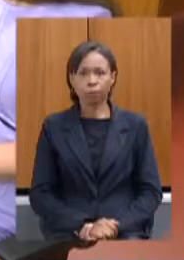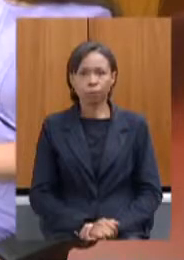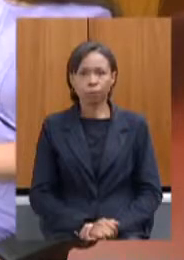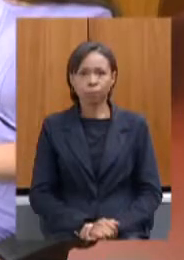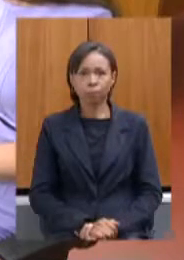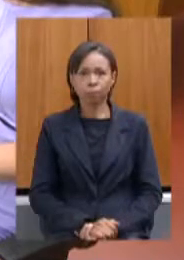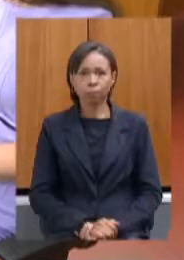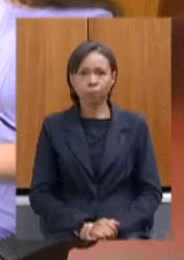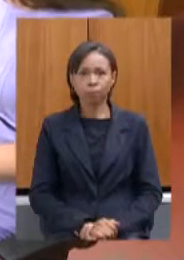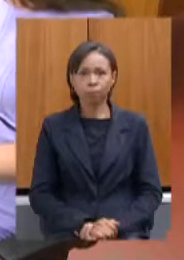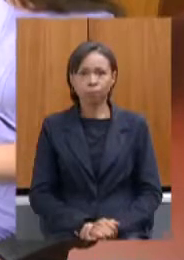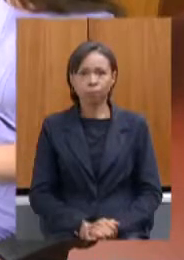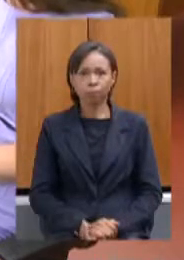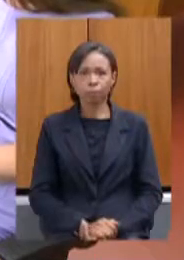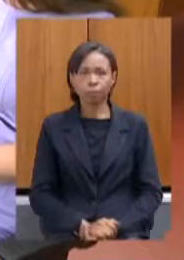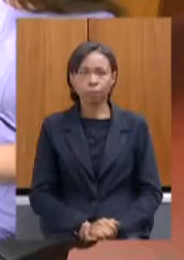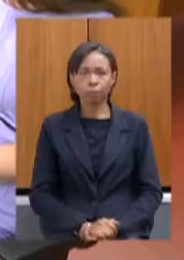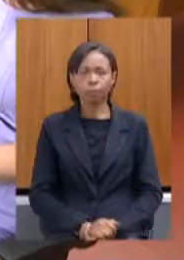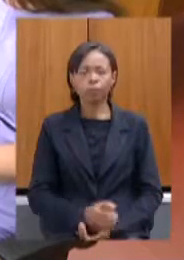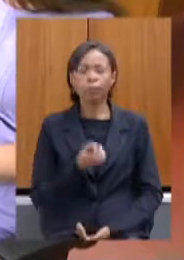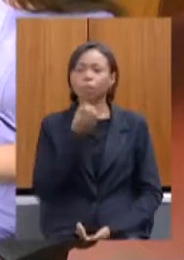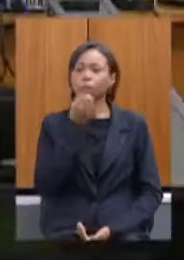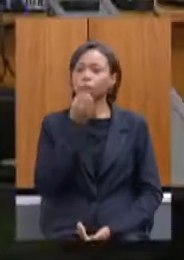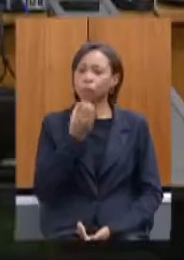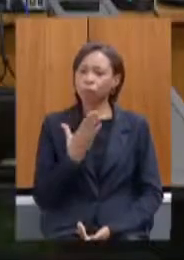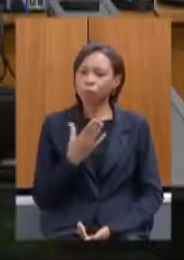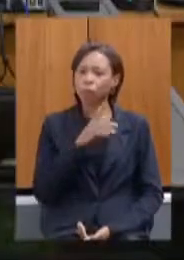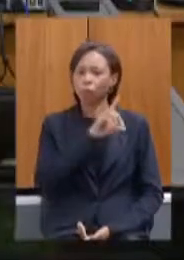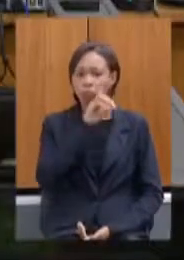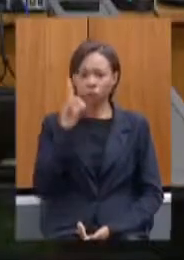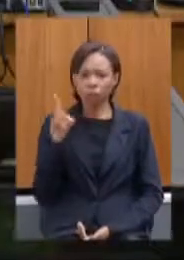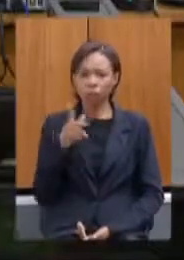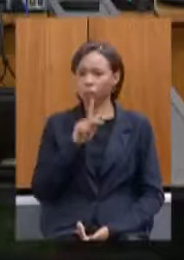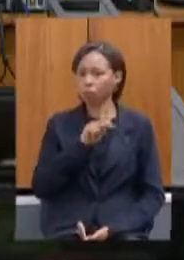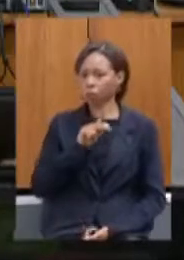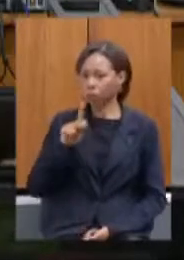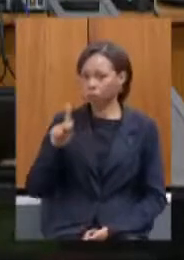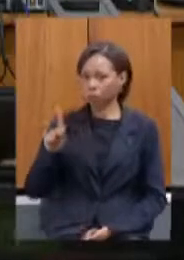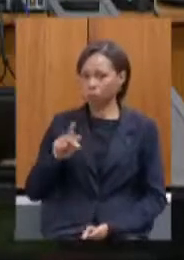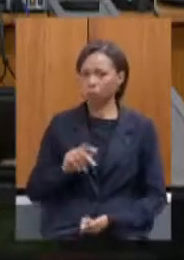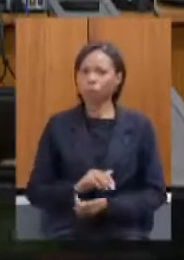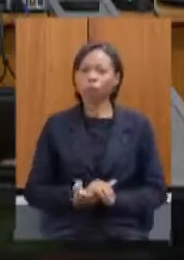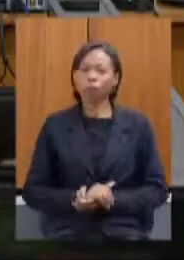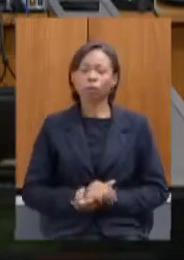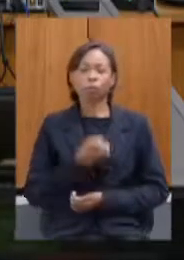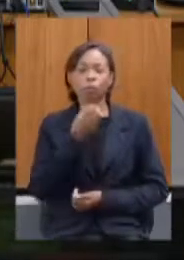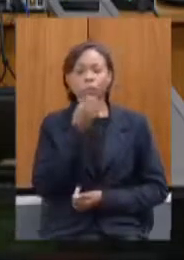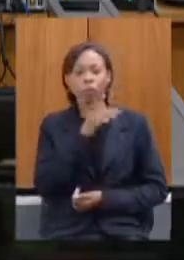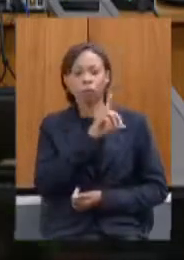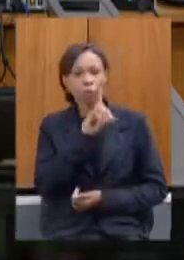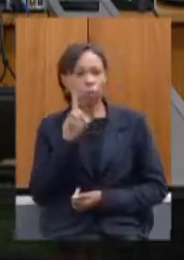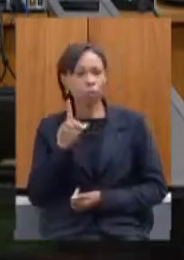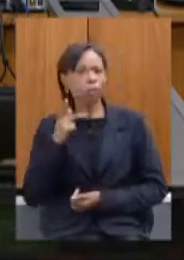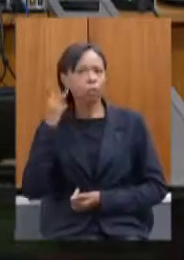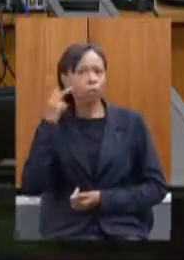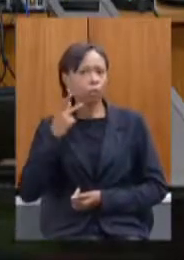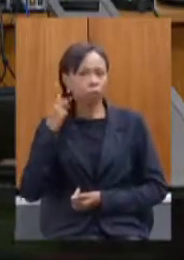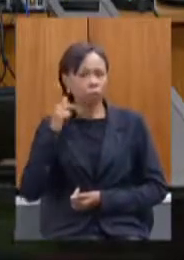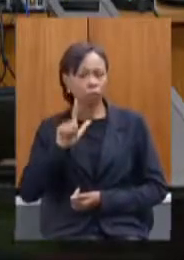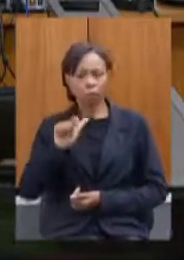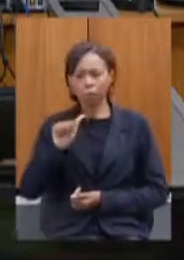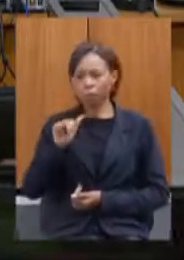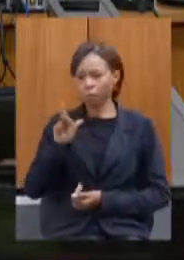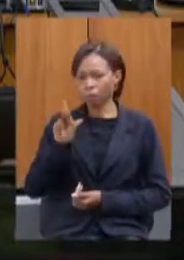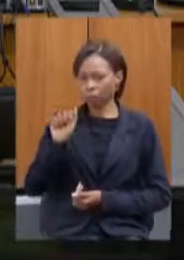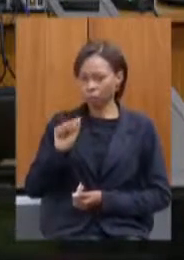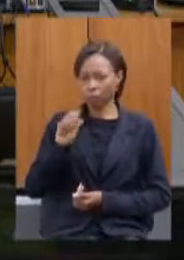bom dia presidente bom dia deputadas Laura Serrano Beatriz